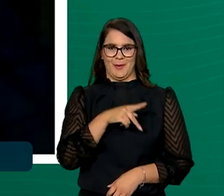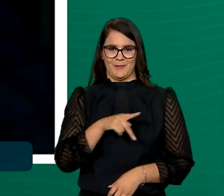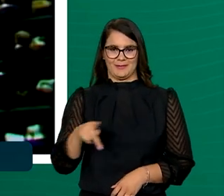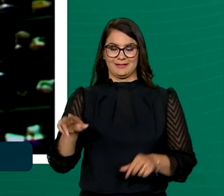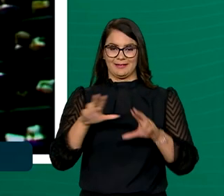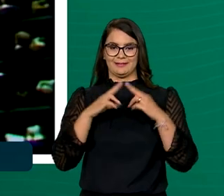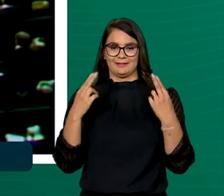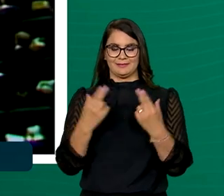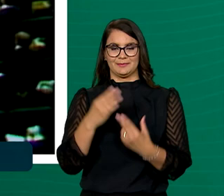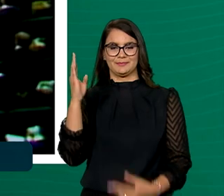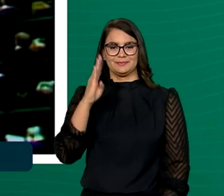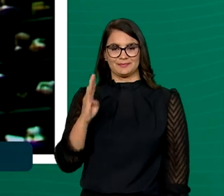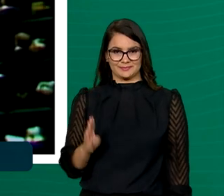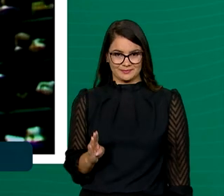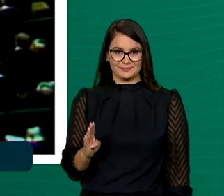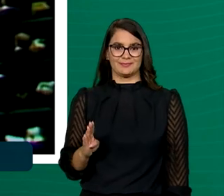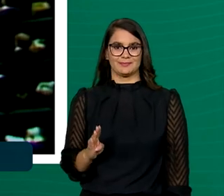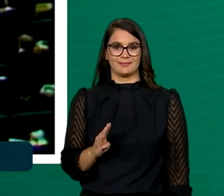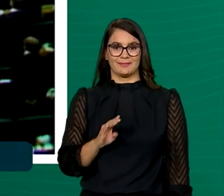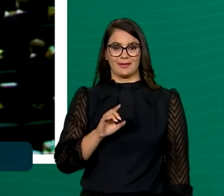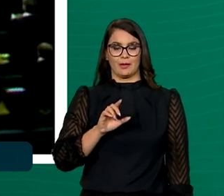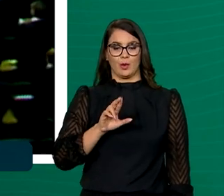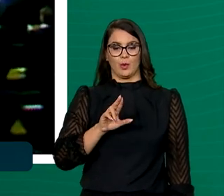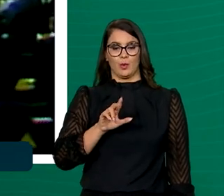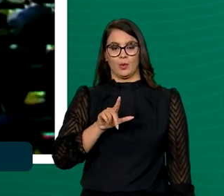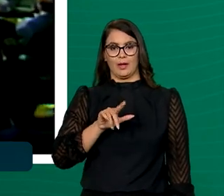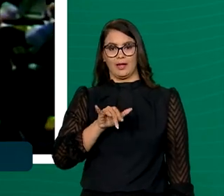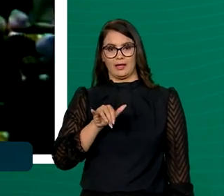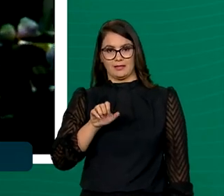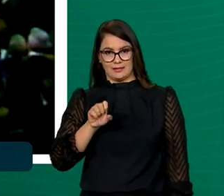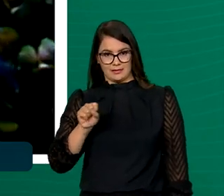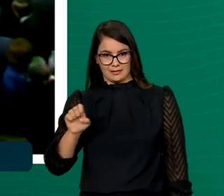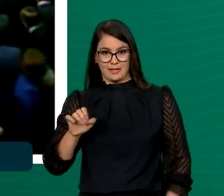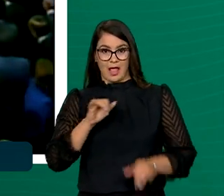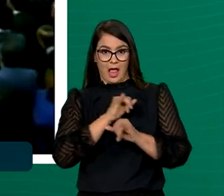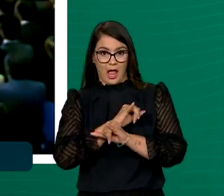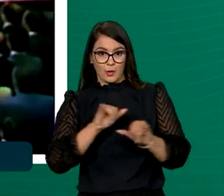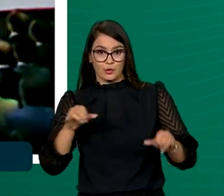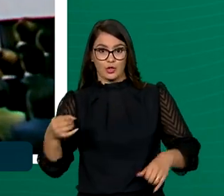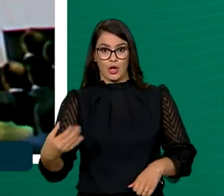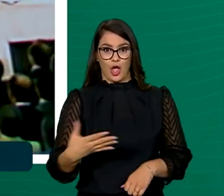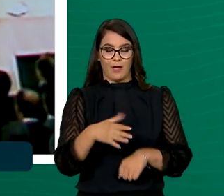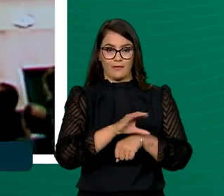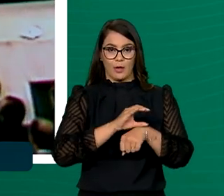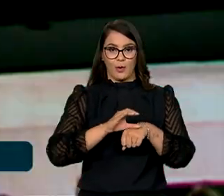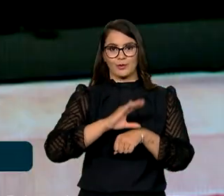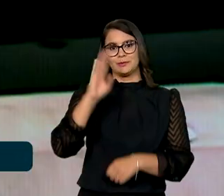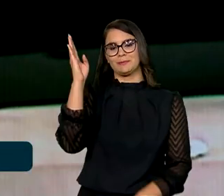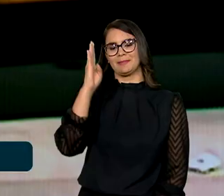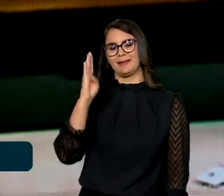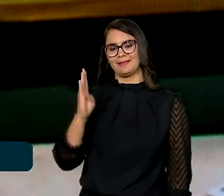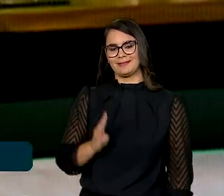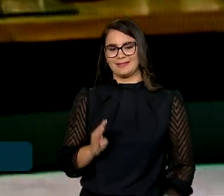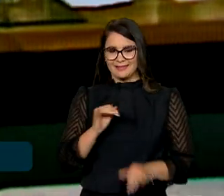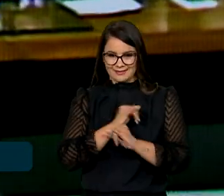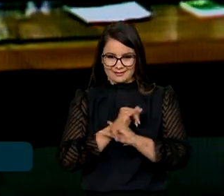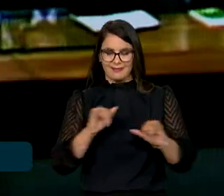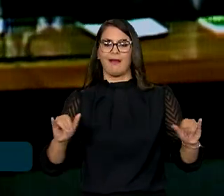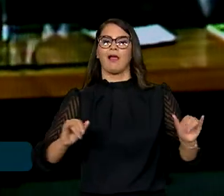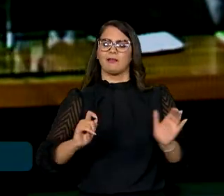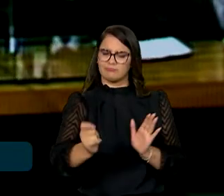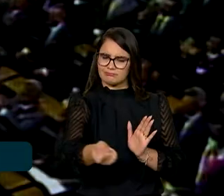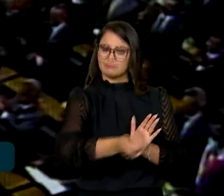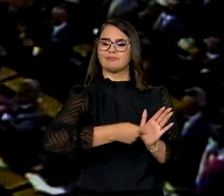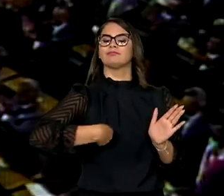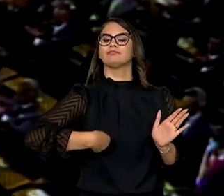da Assembleia Nacional Constituinte, Ulisses Guimarães, anunciou a nova Constituição brasileira. Declaro promulgada